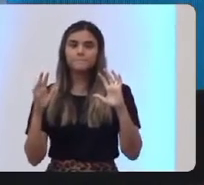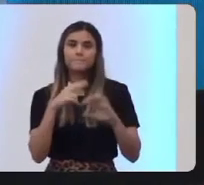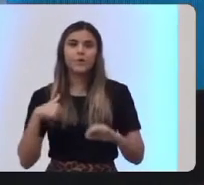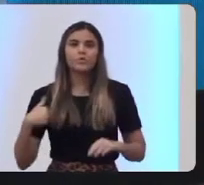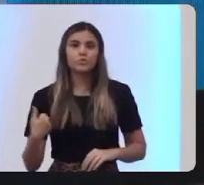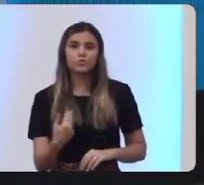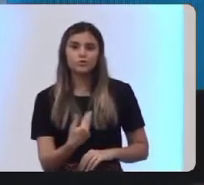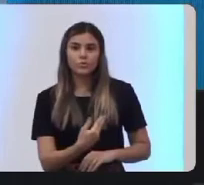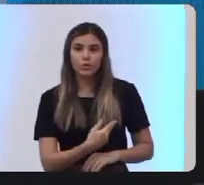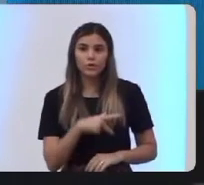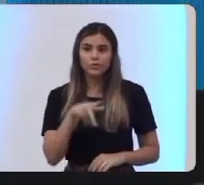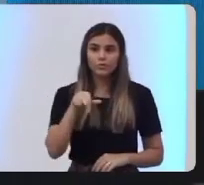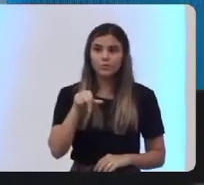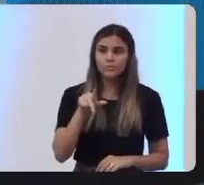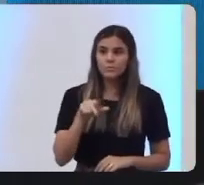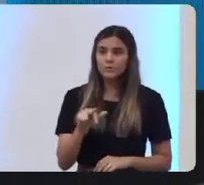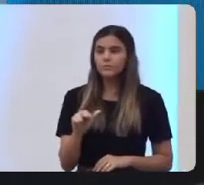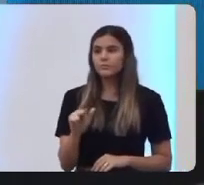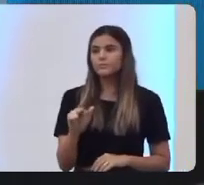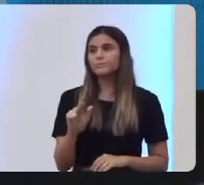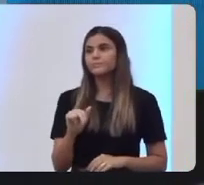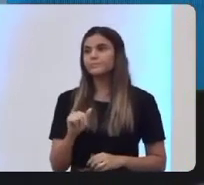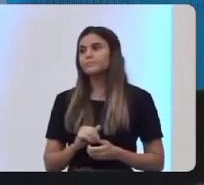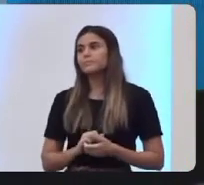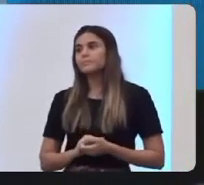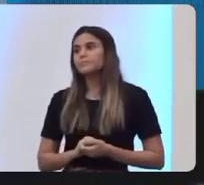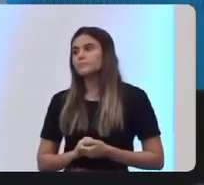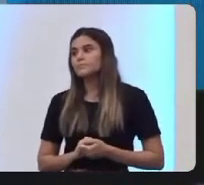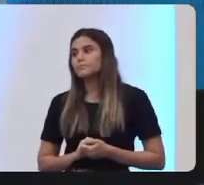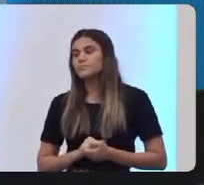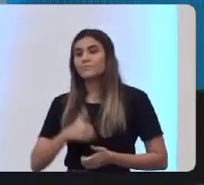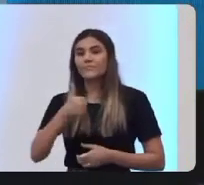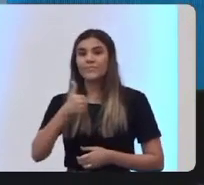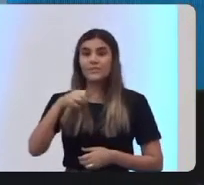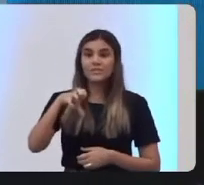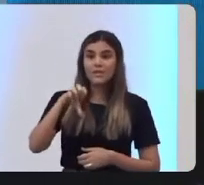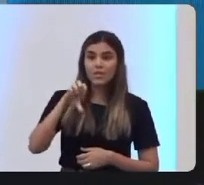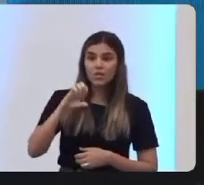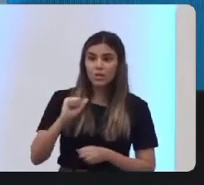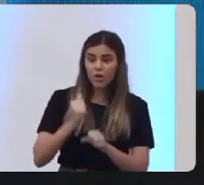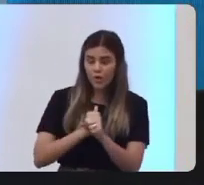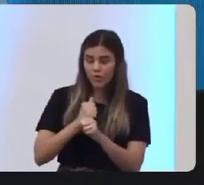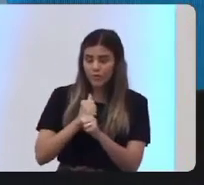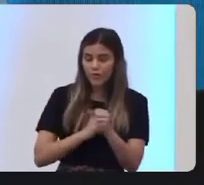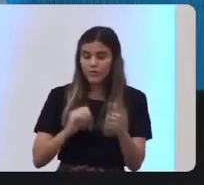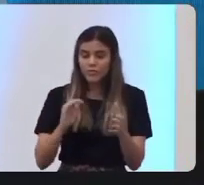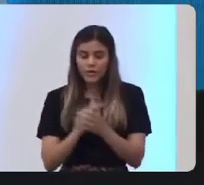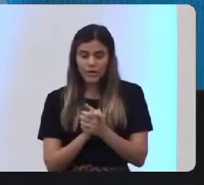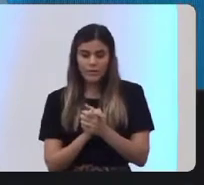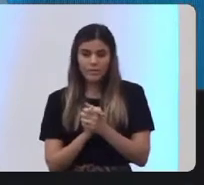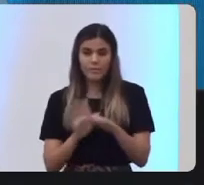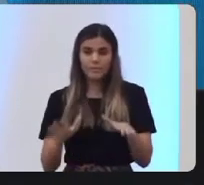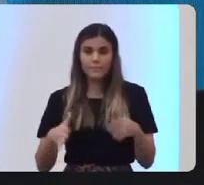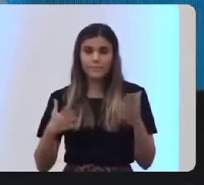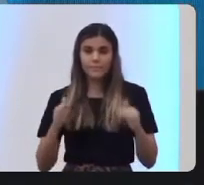amados irmãos, por 19 anos de casamento, digamos todos,